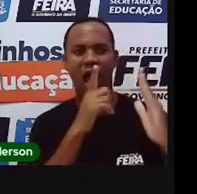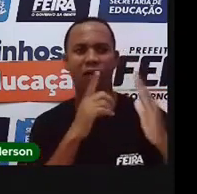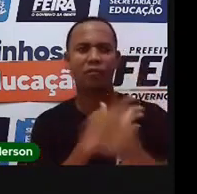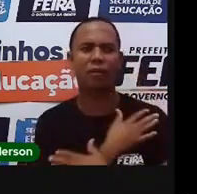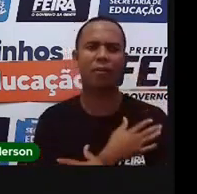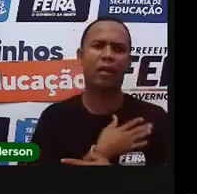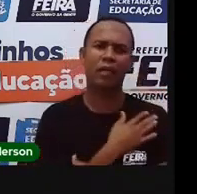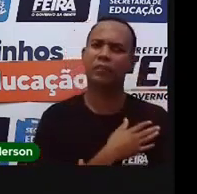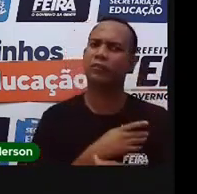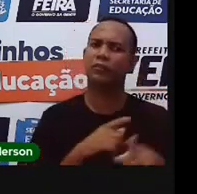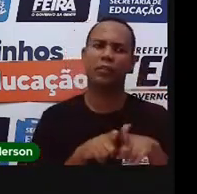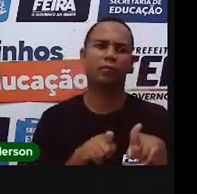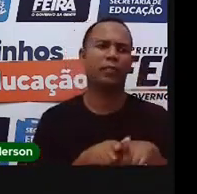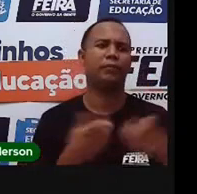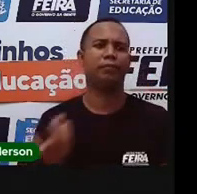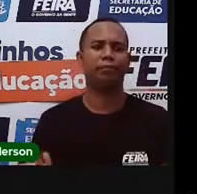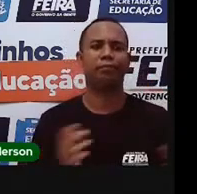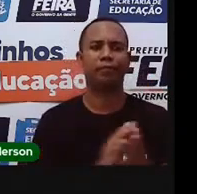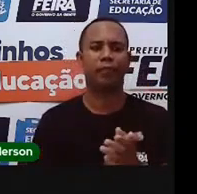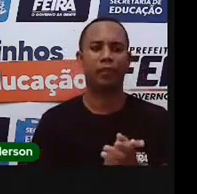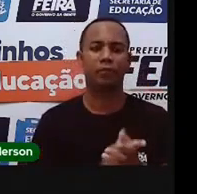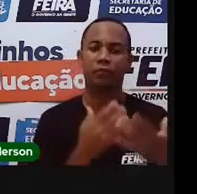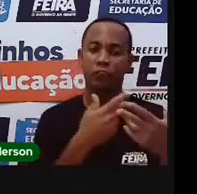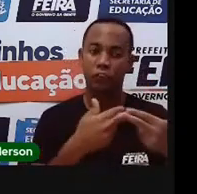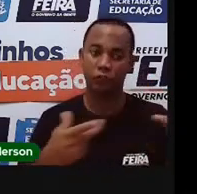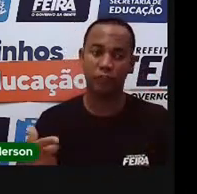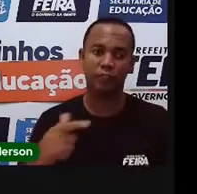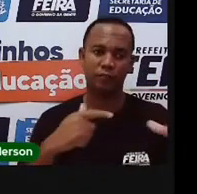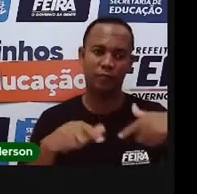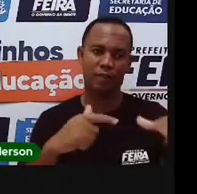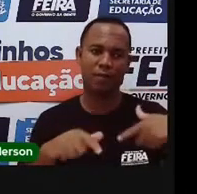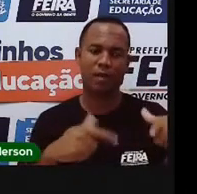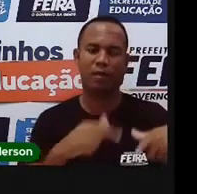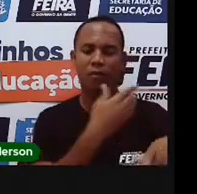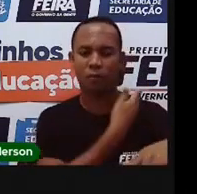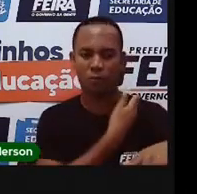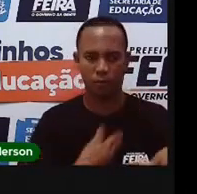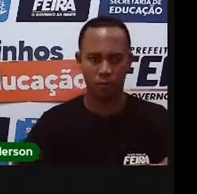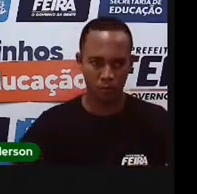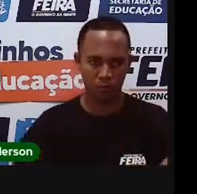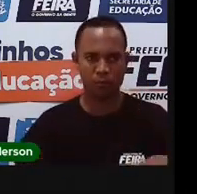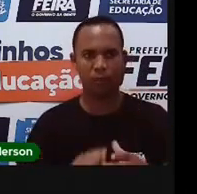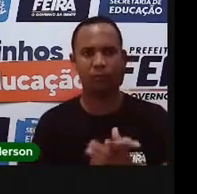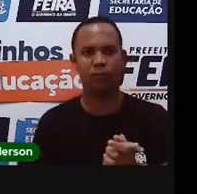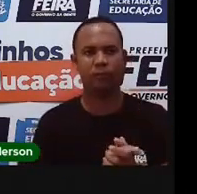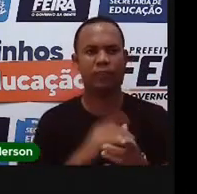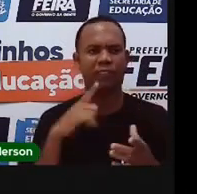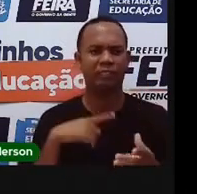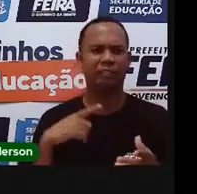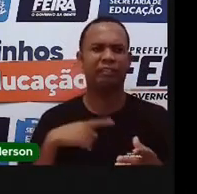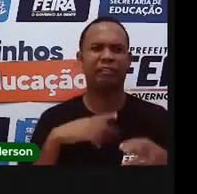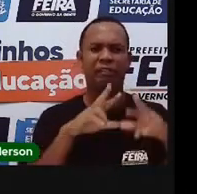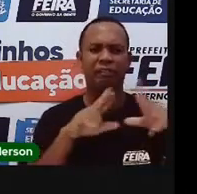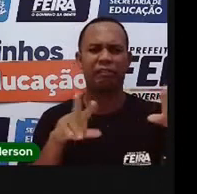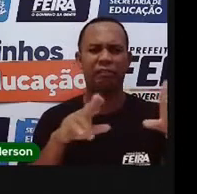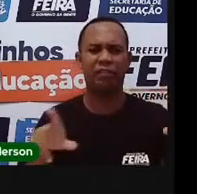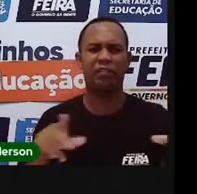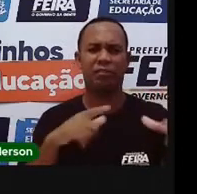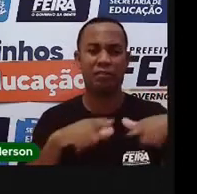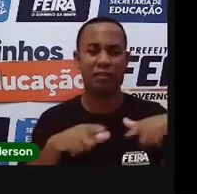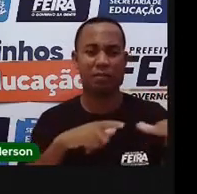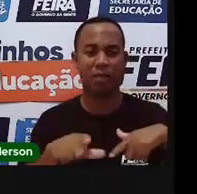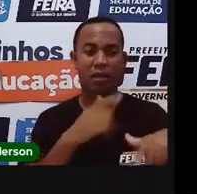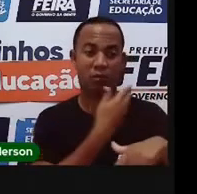falou são alguns dos principais serviços públicos, né? Existem muitos outros que são oferecidos à população.